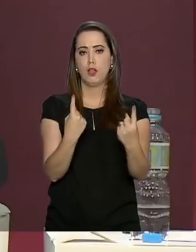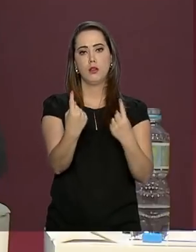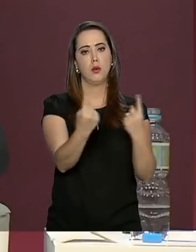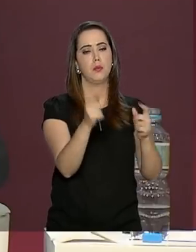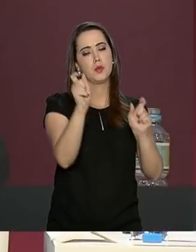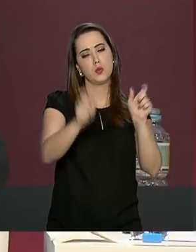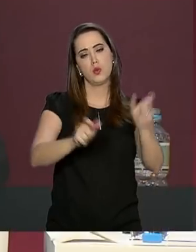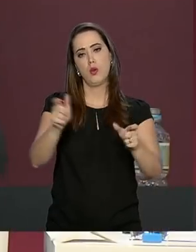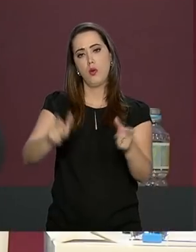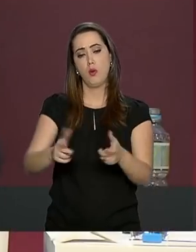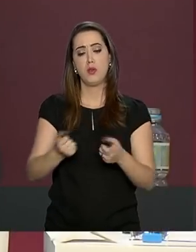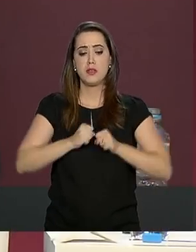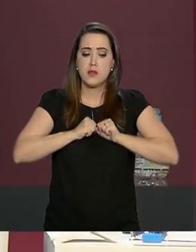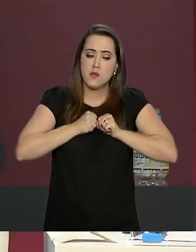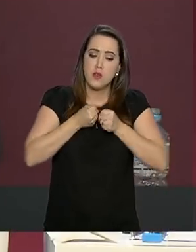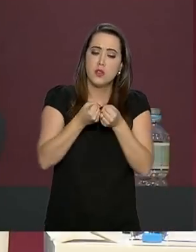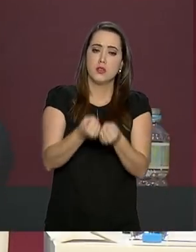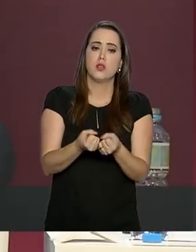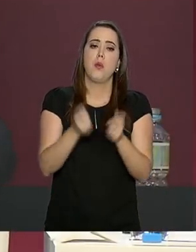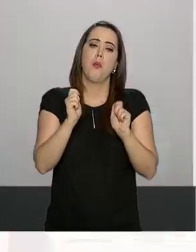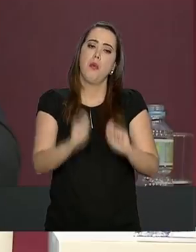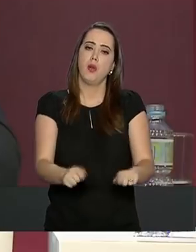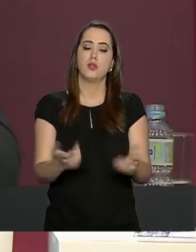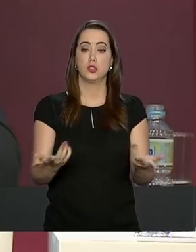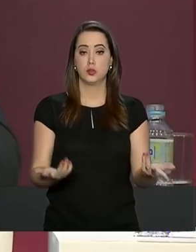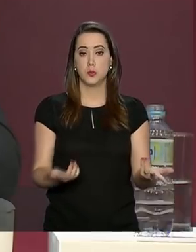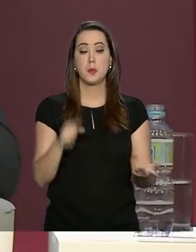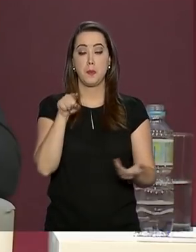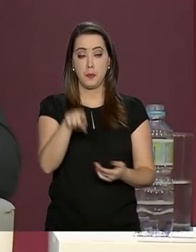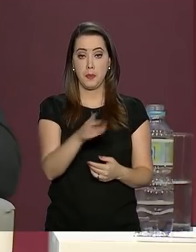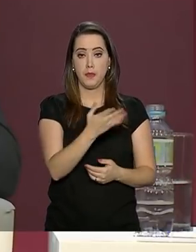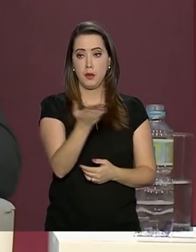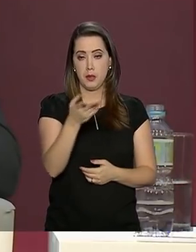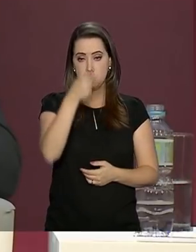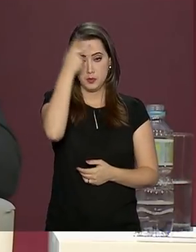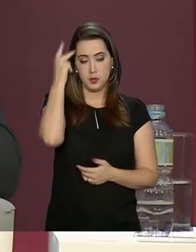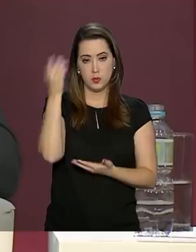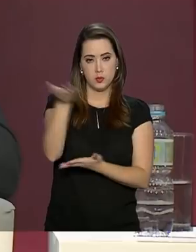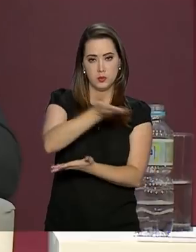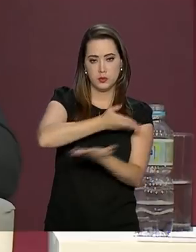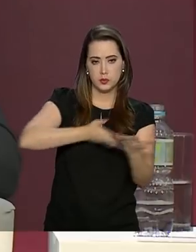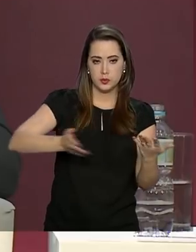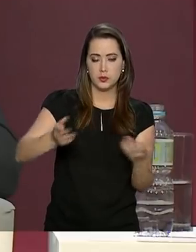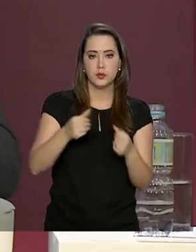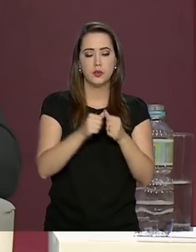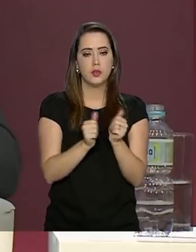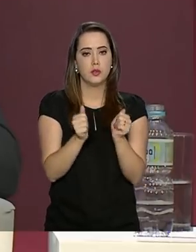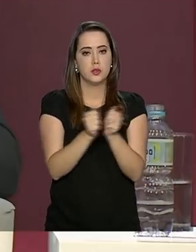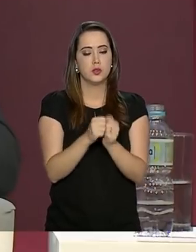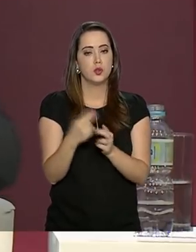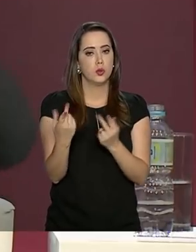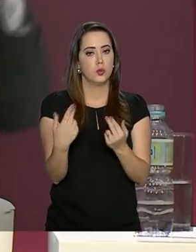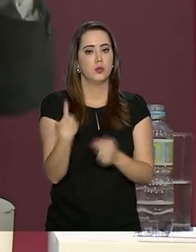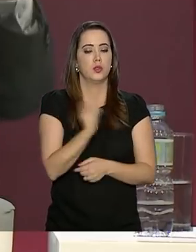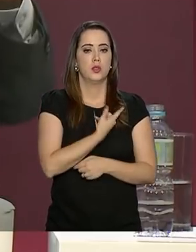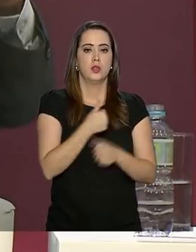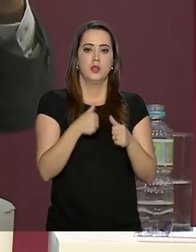deu e está dando o que podia dar. Quem está envolvido nessa reforma, dessa forma como nós estamos,